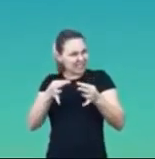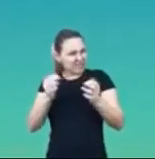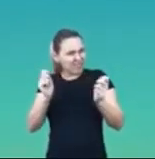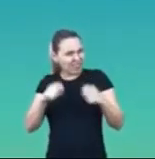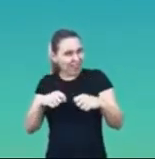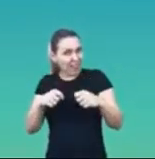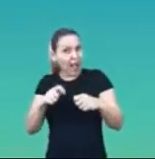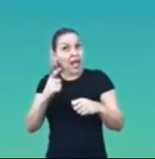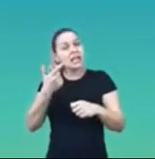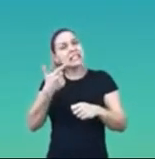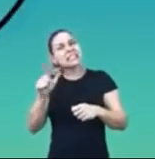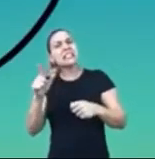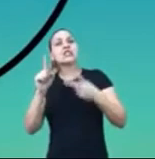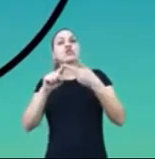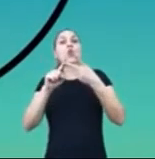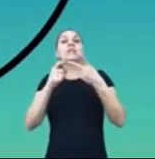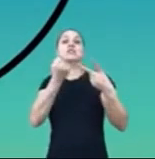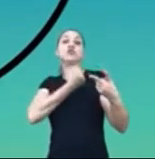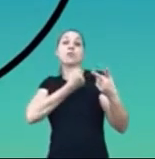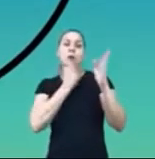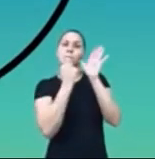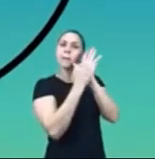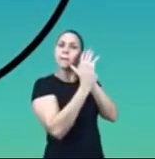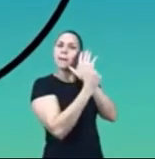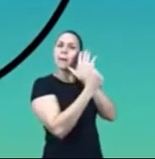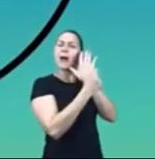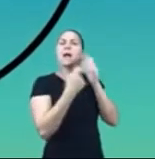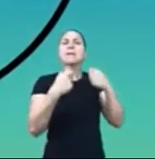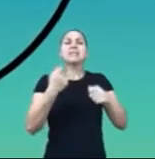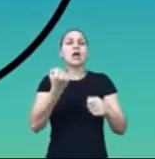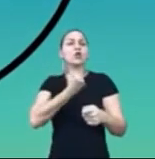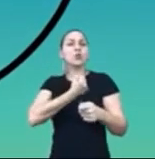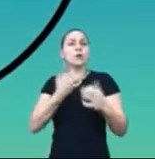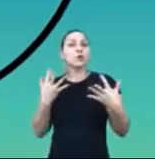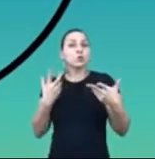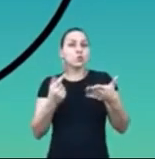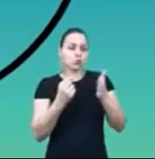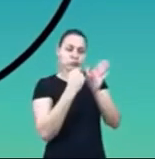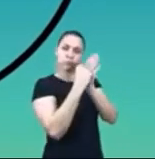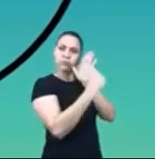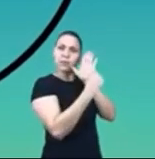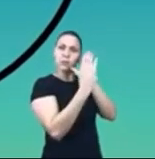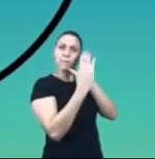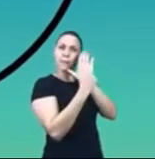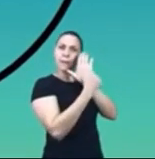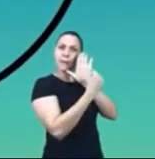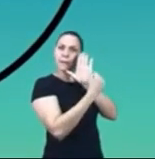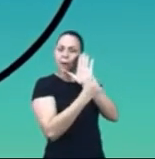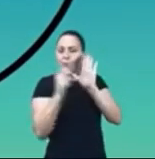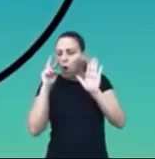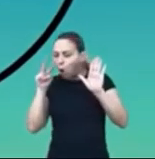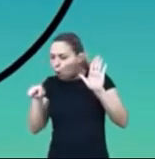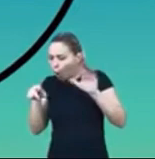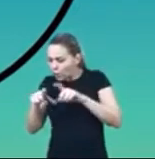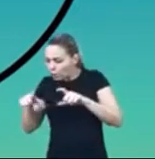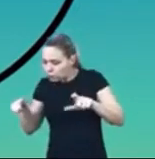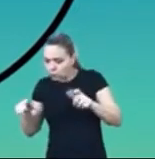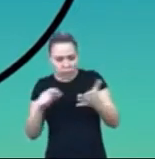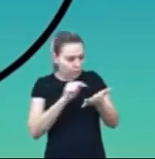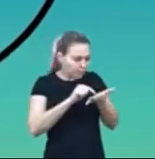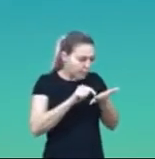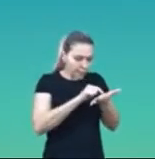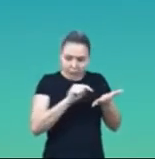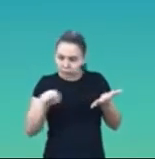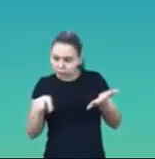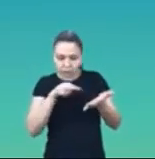Se escolher digitar código de barras, você tem que digitar os números da sua conta aí nesse espaço. Olha na conta e digita aí no